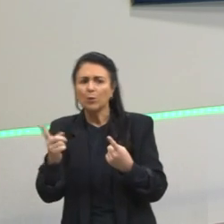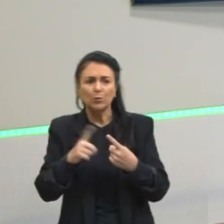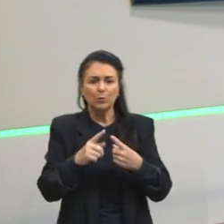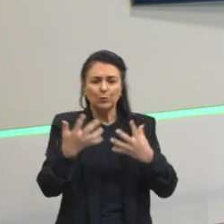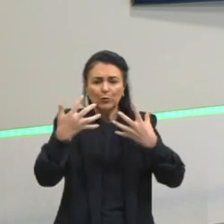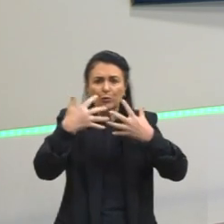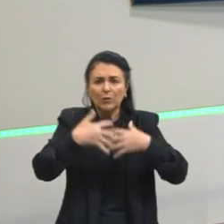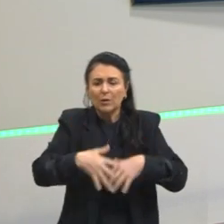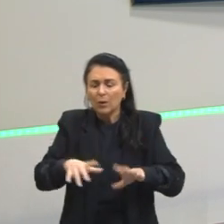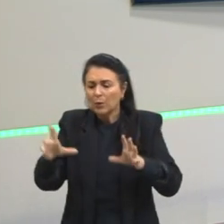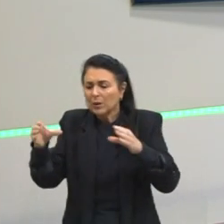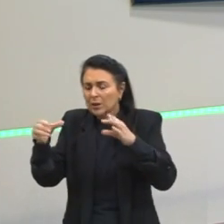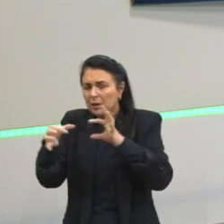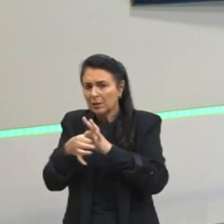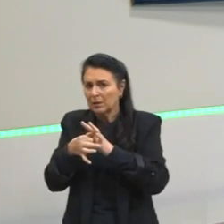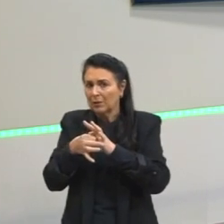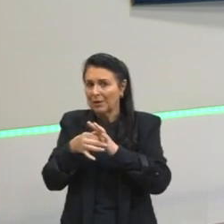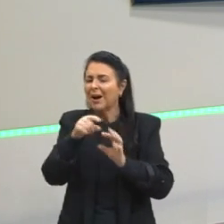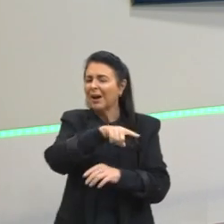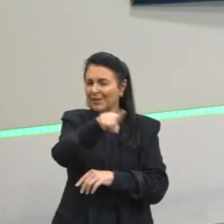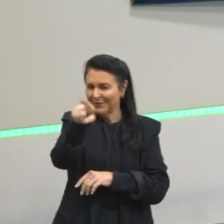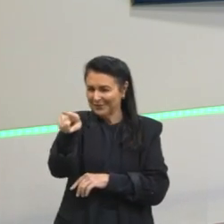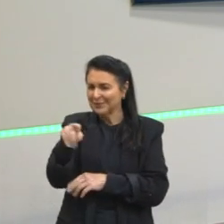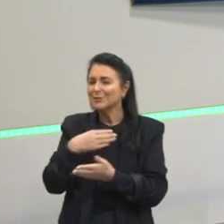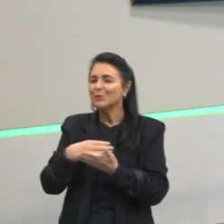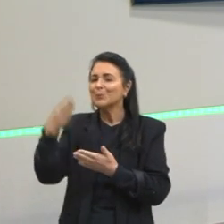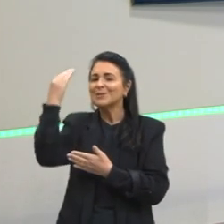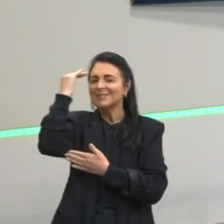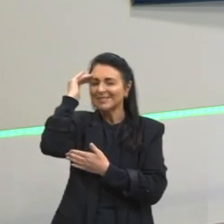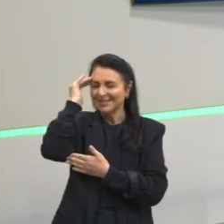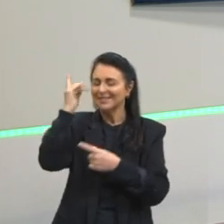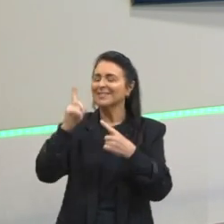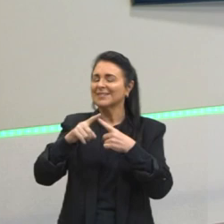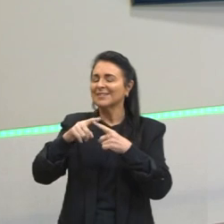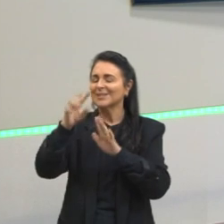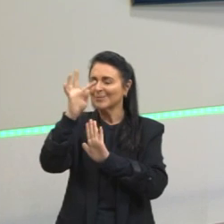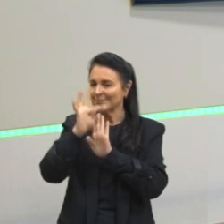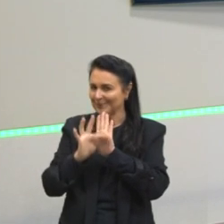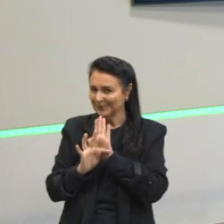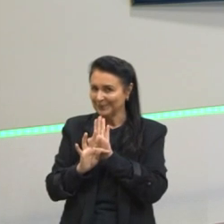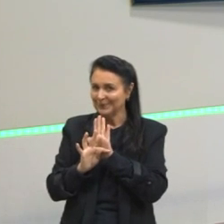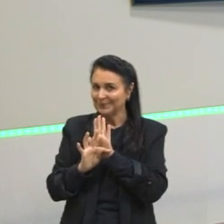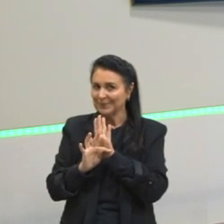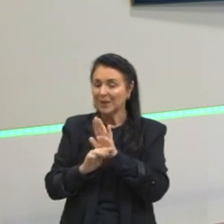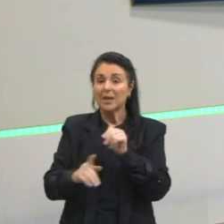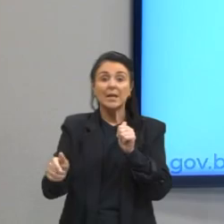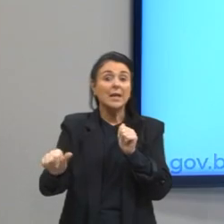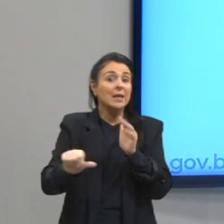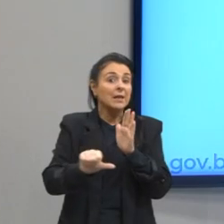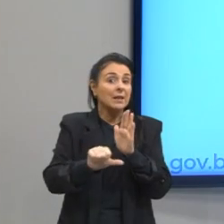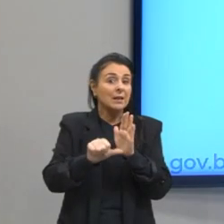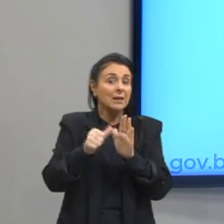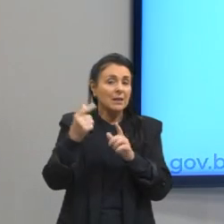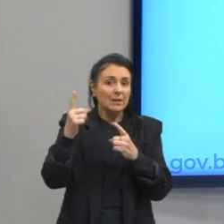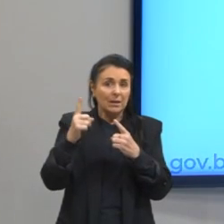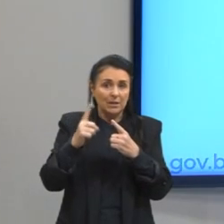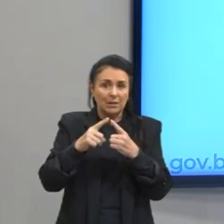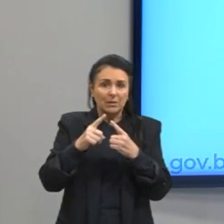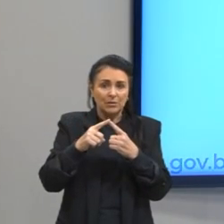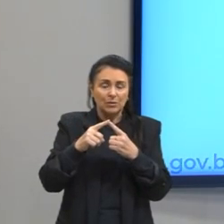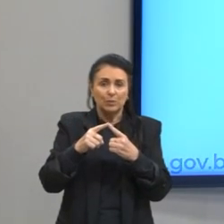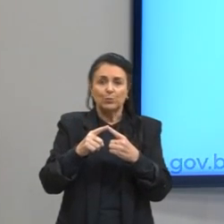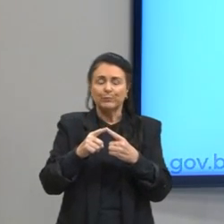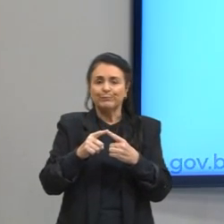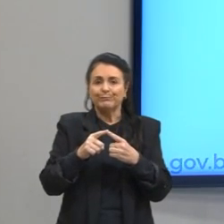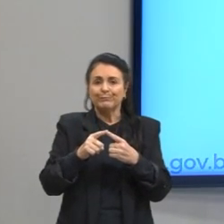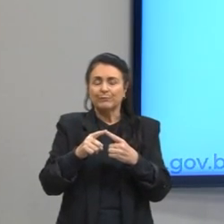ligam, que aí eu tenho certeza que vocês vão entender o que é a tipologia textual. Primeiro tipo, o que a gente chama